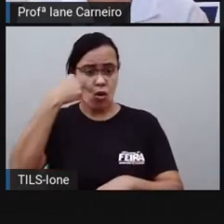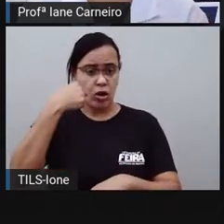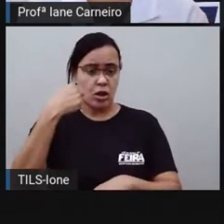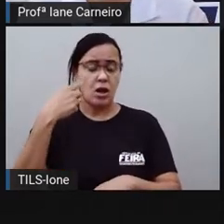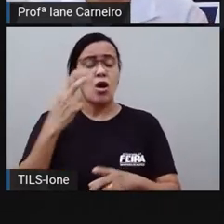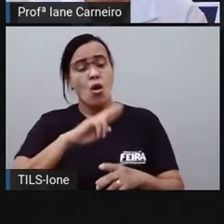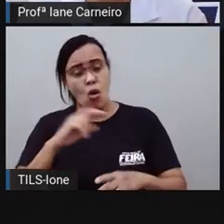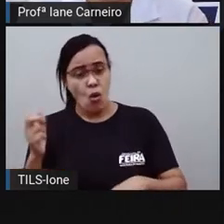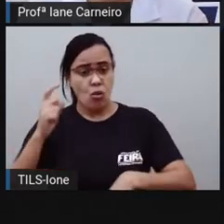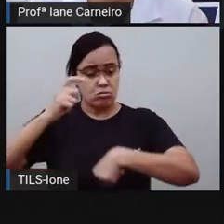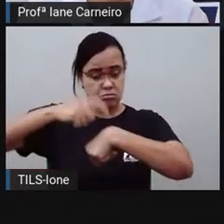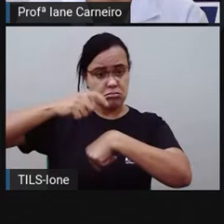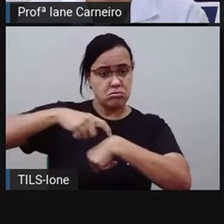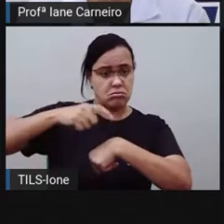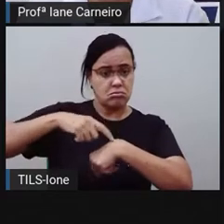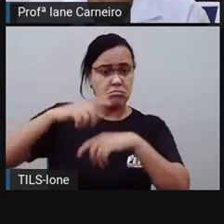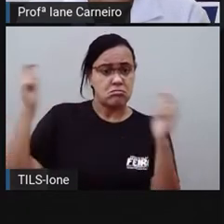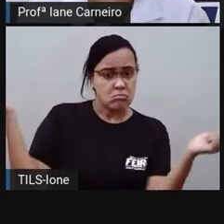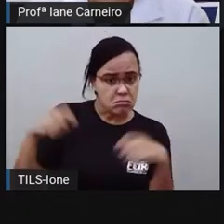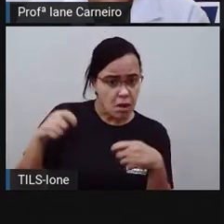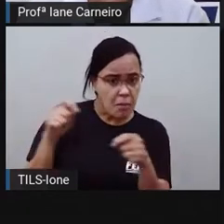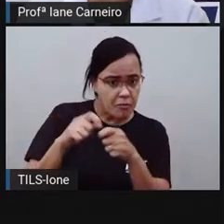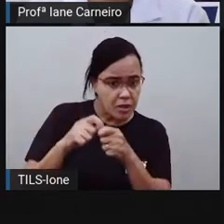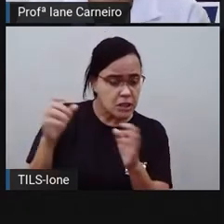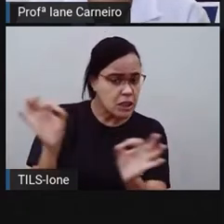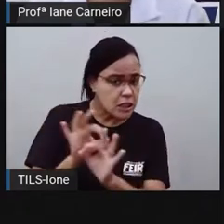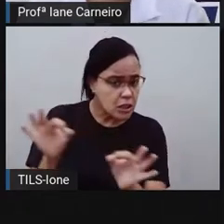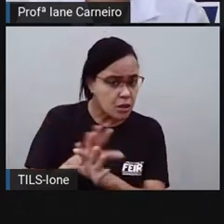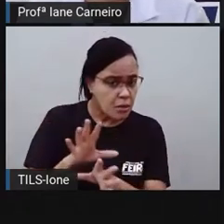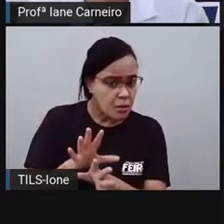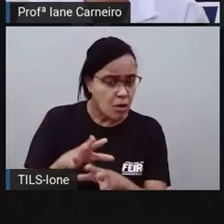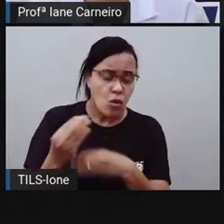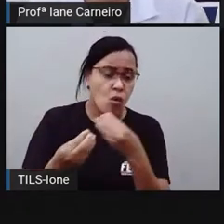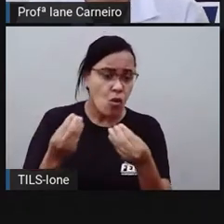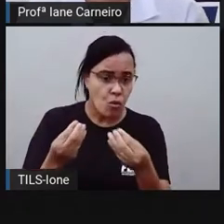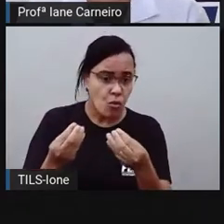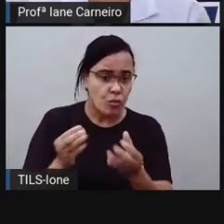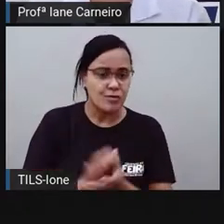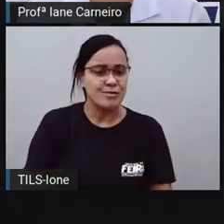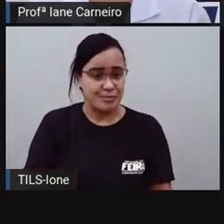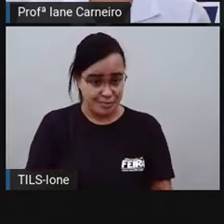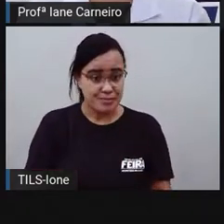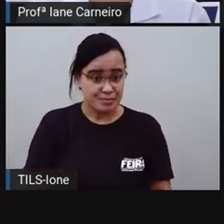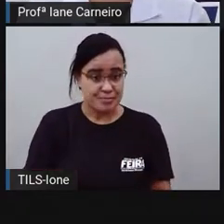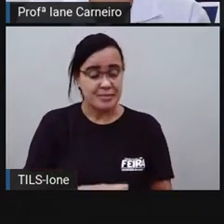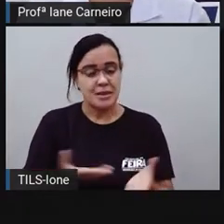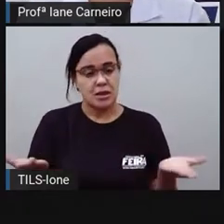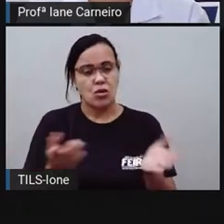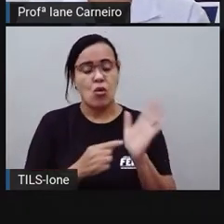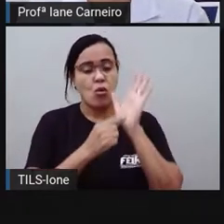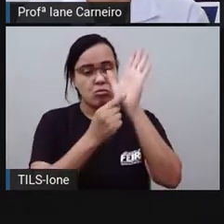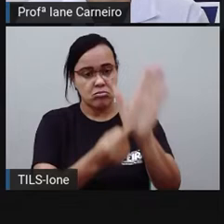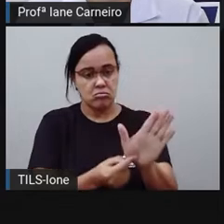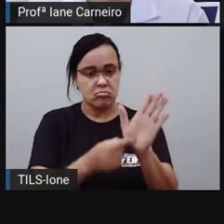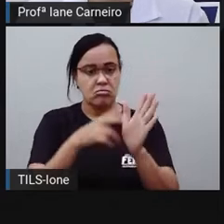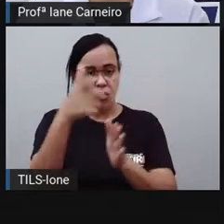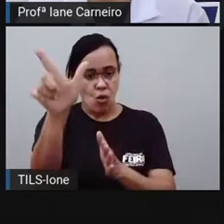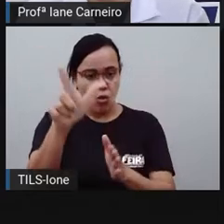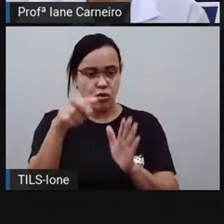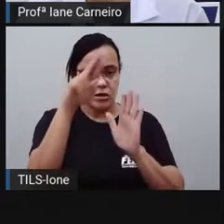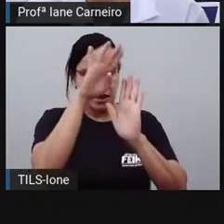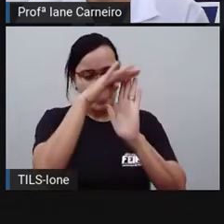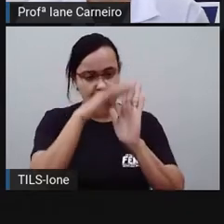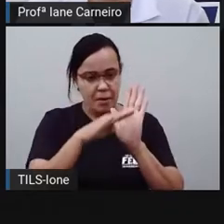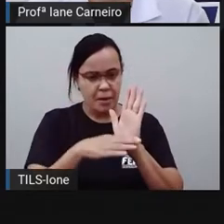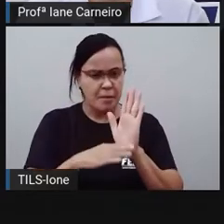e o valor calórico também. Certo? Vou mostrar outra receita agora e quero saber se vocês vão conseguir adivinhar